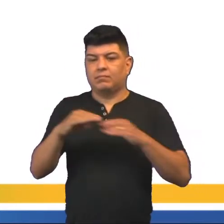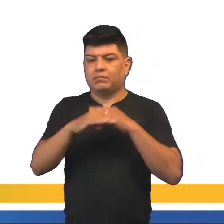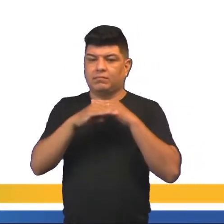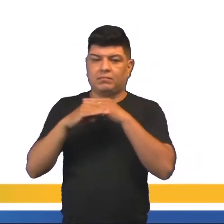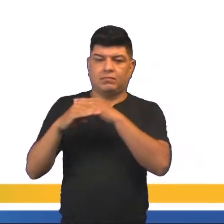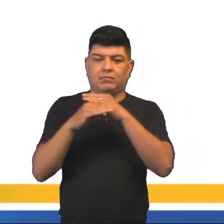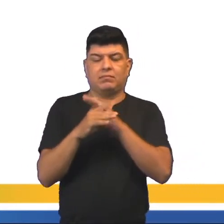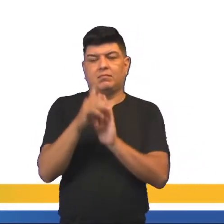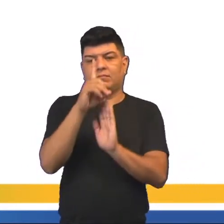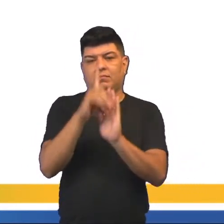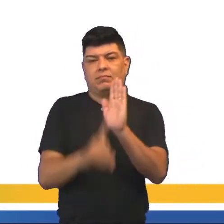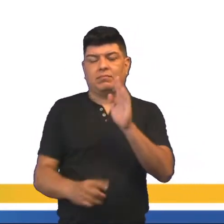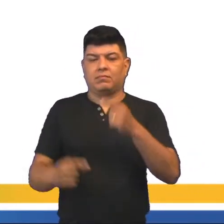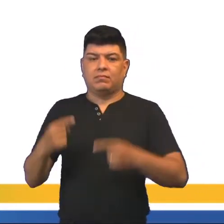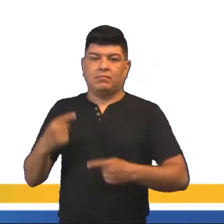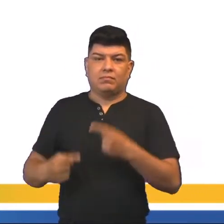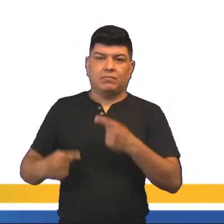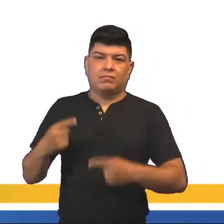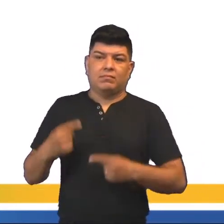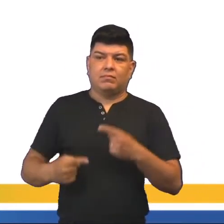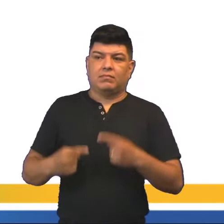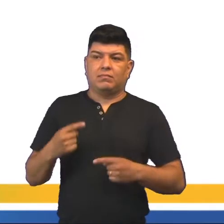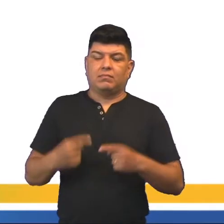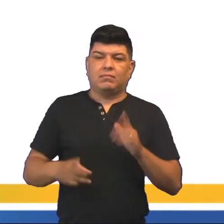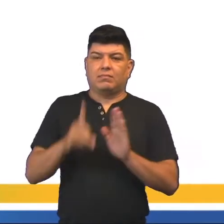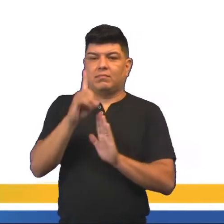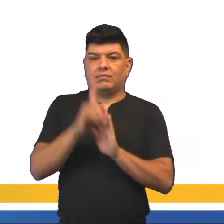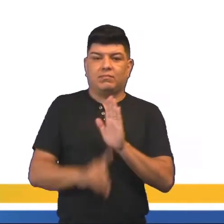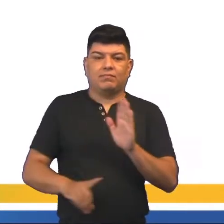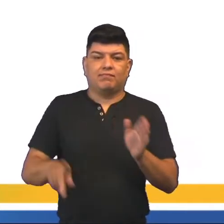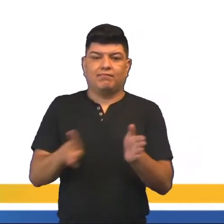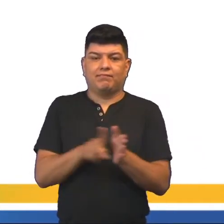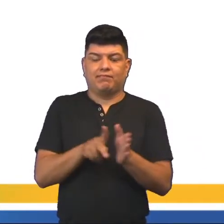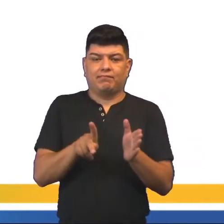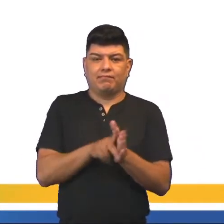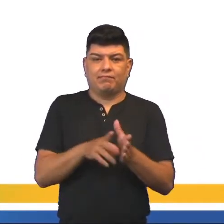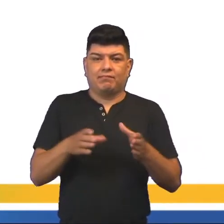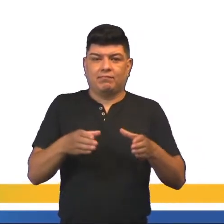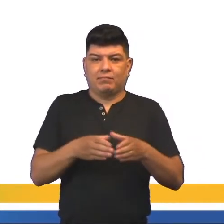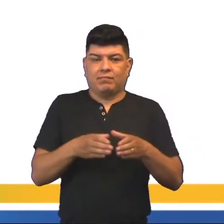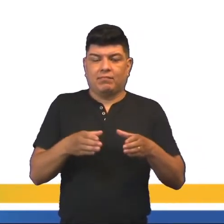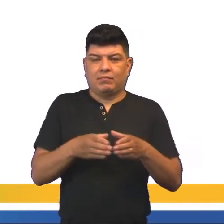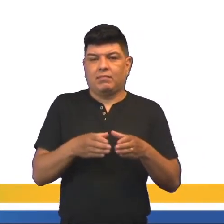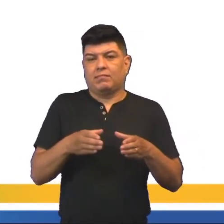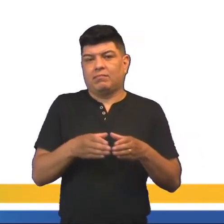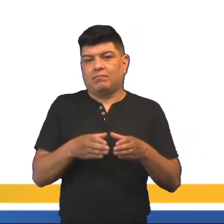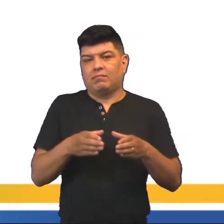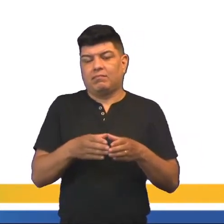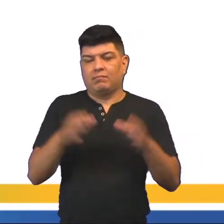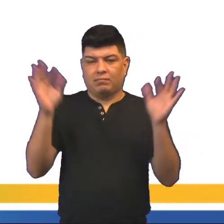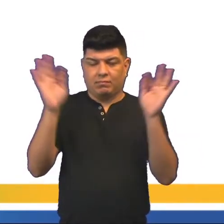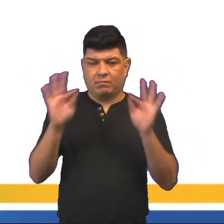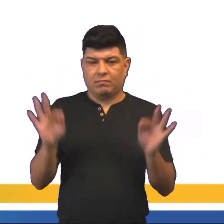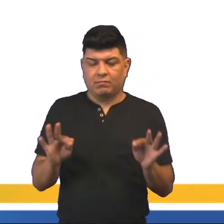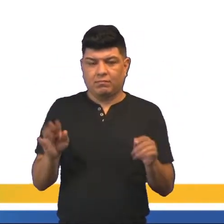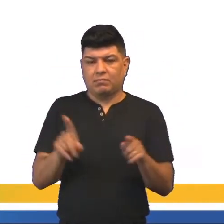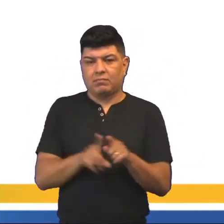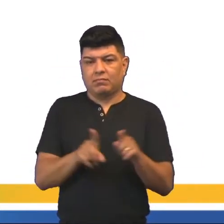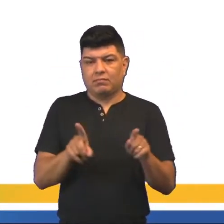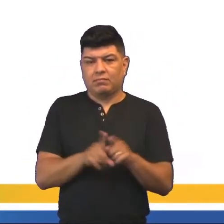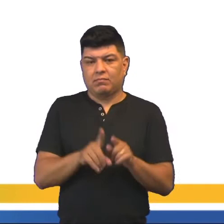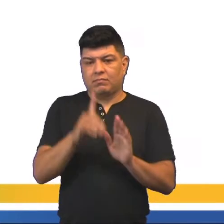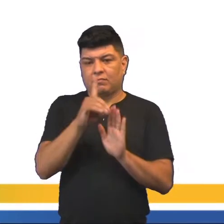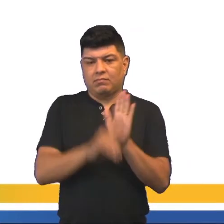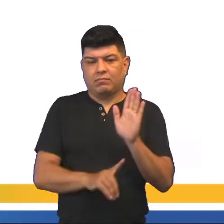igualdade de direitos, política, o direito de propriedade e a busca da felicidade, que eram